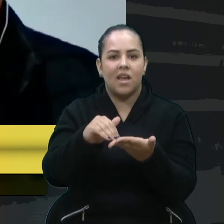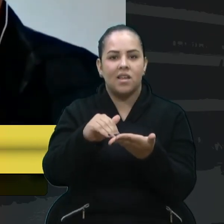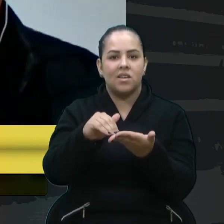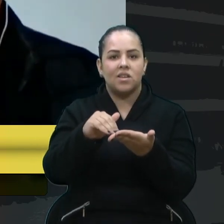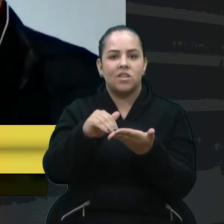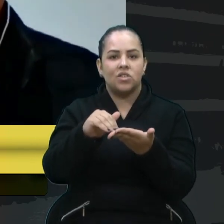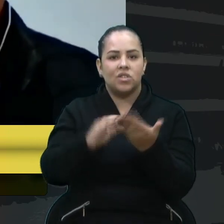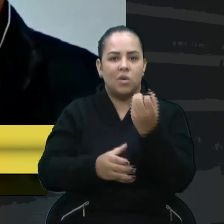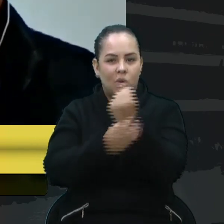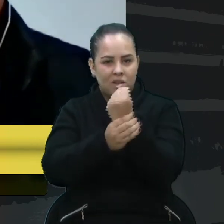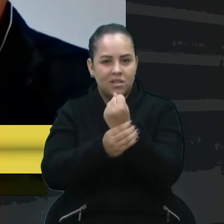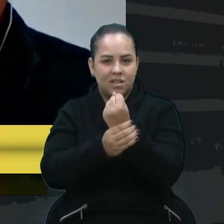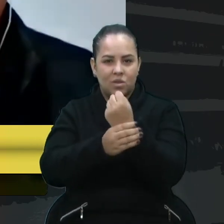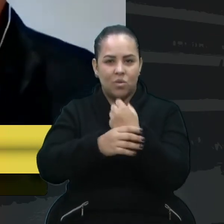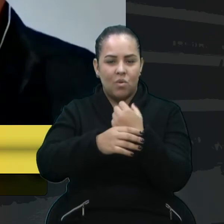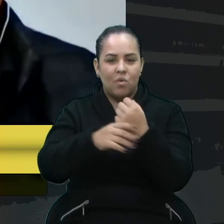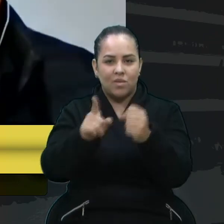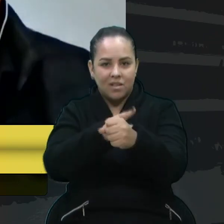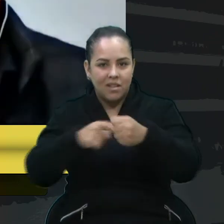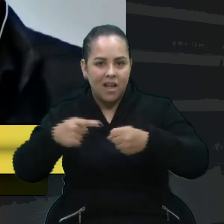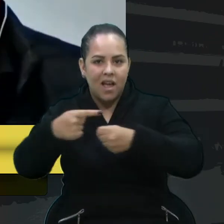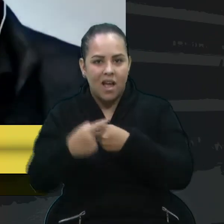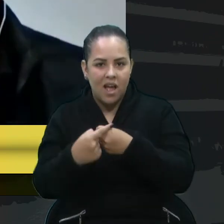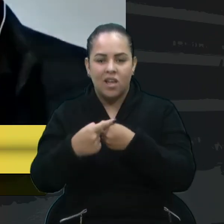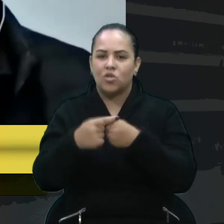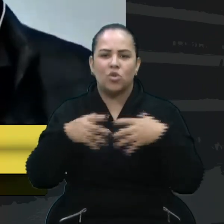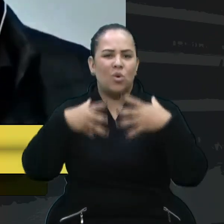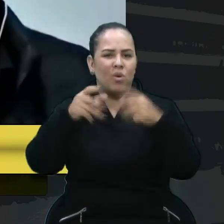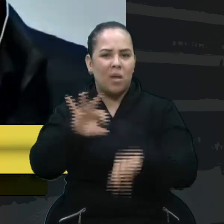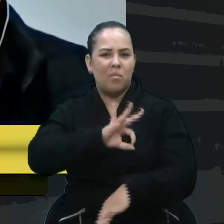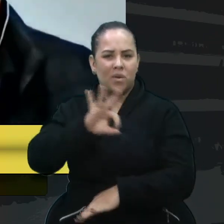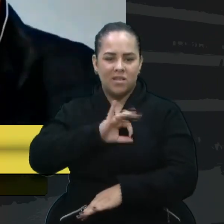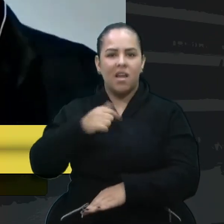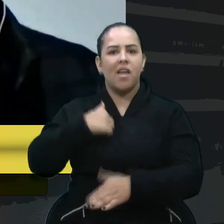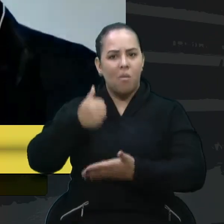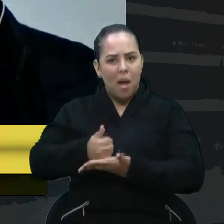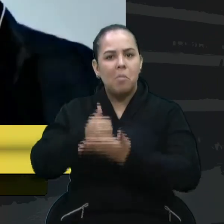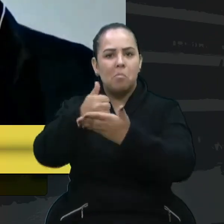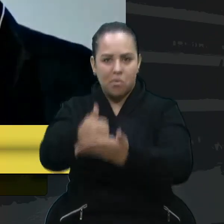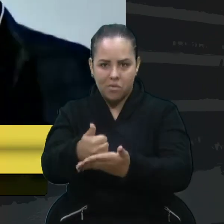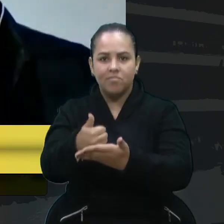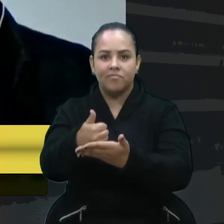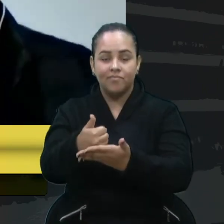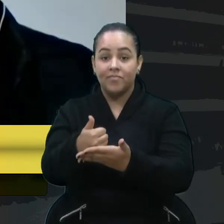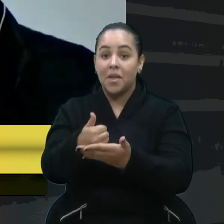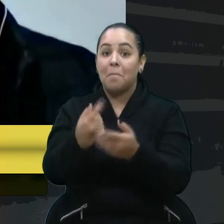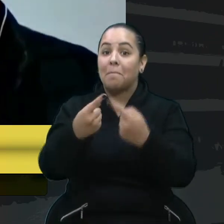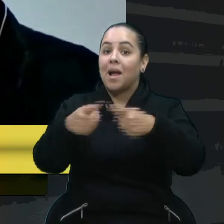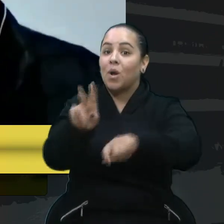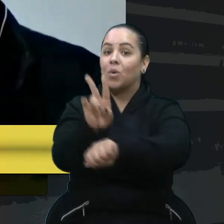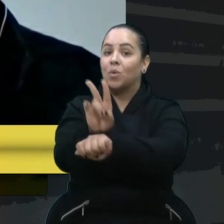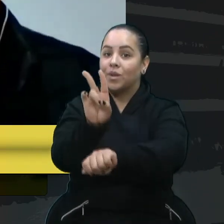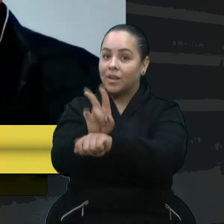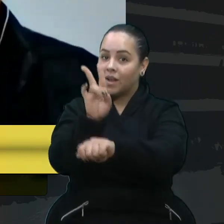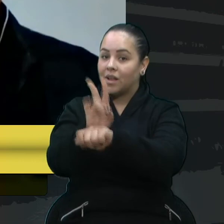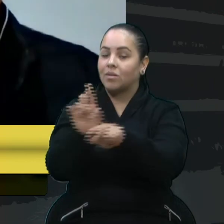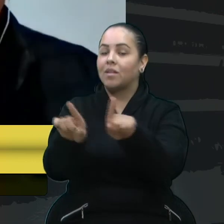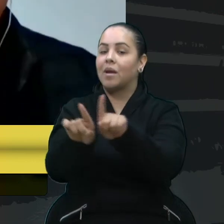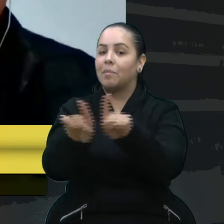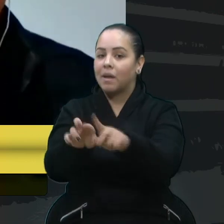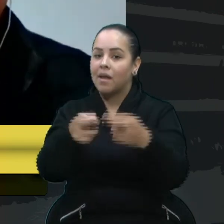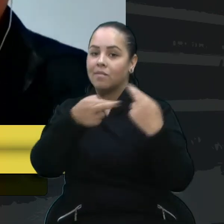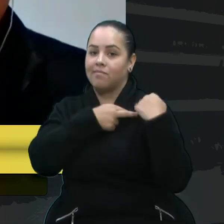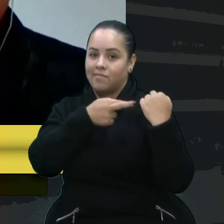do município, à Guarda Municipal e os órgãos de segurança, só que com muito cuidado e muita responsabilidade